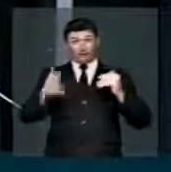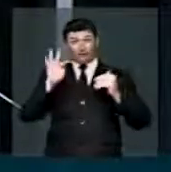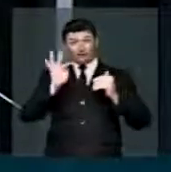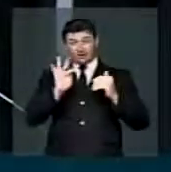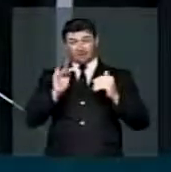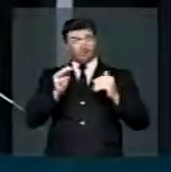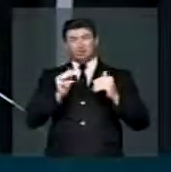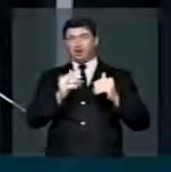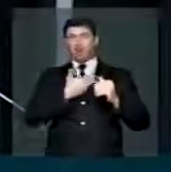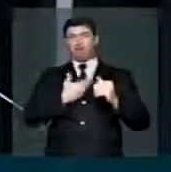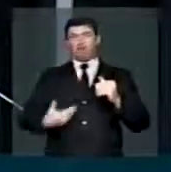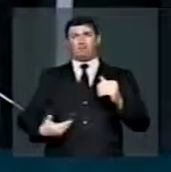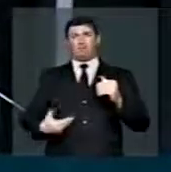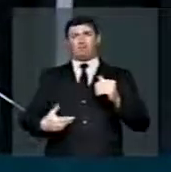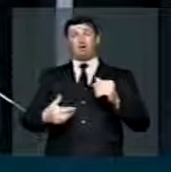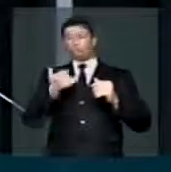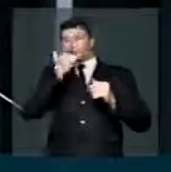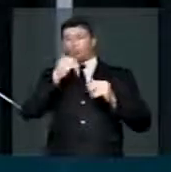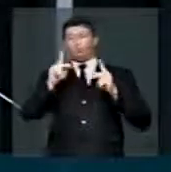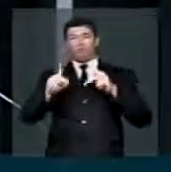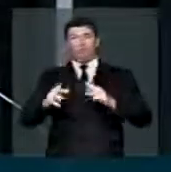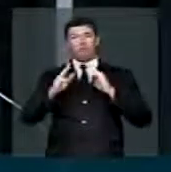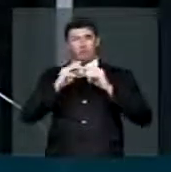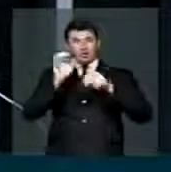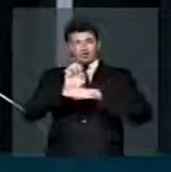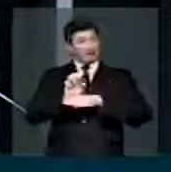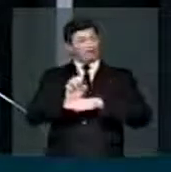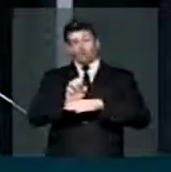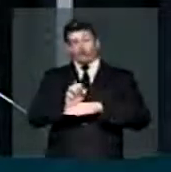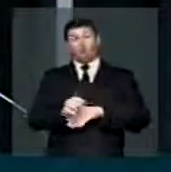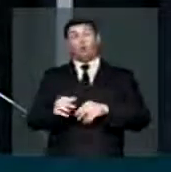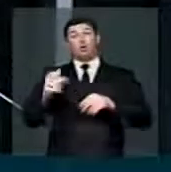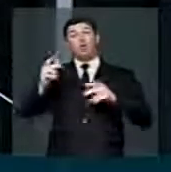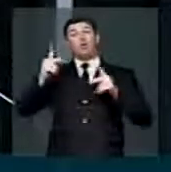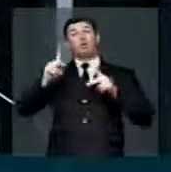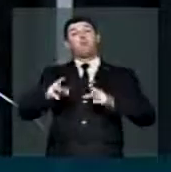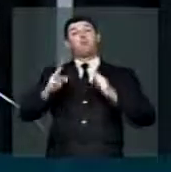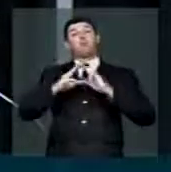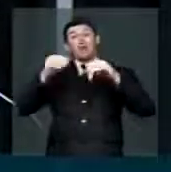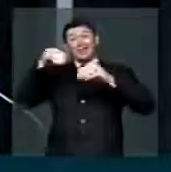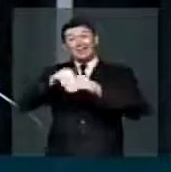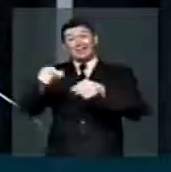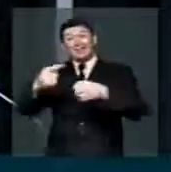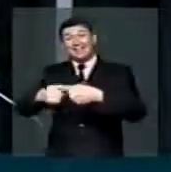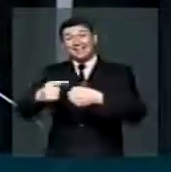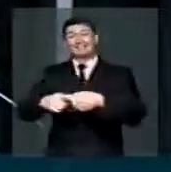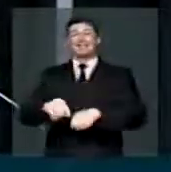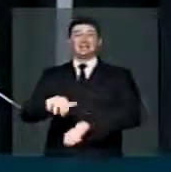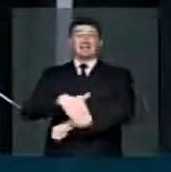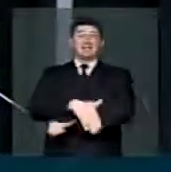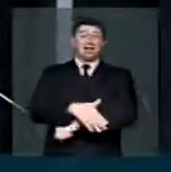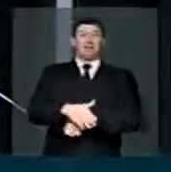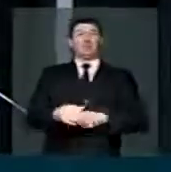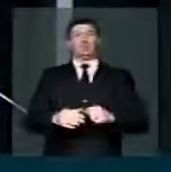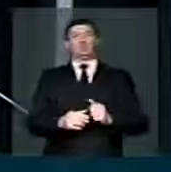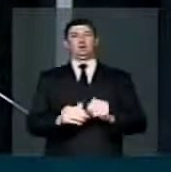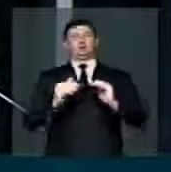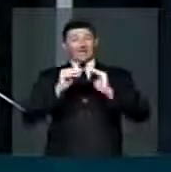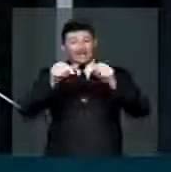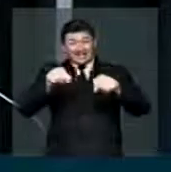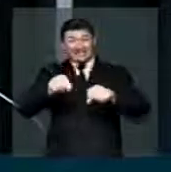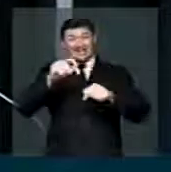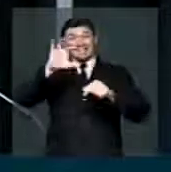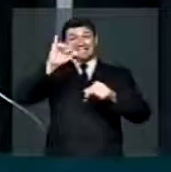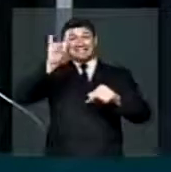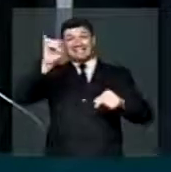nem no Estado. O povo mora nos municípios, na cidade, nas vilas, nos bairros. E cada dia a